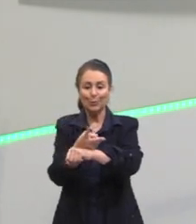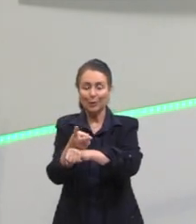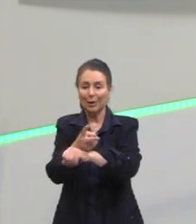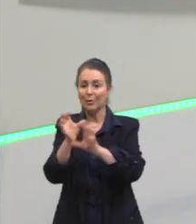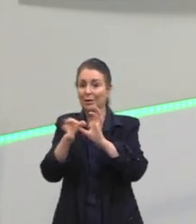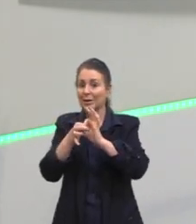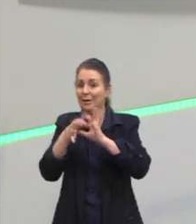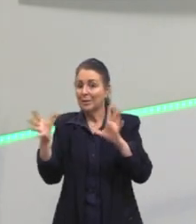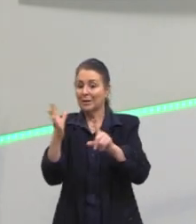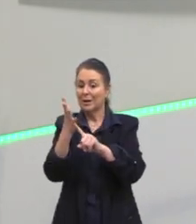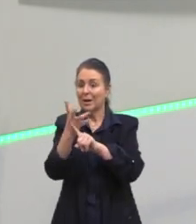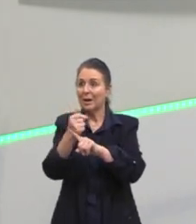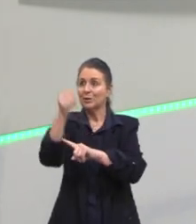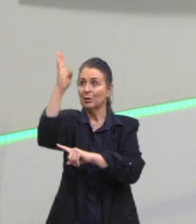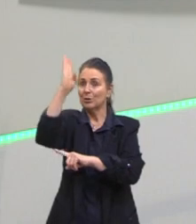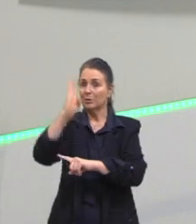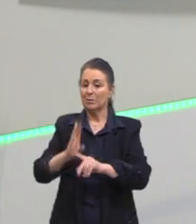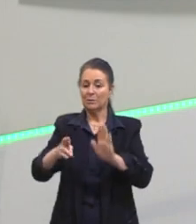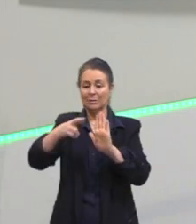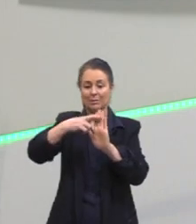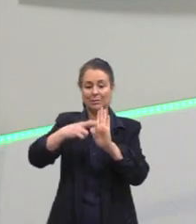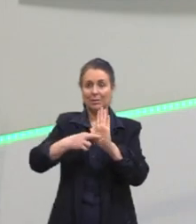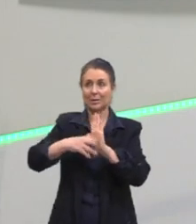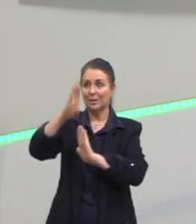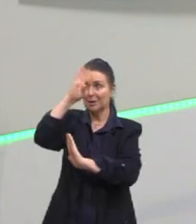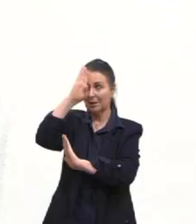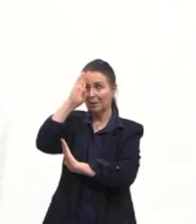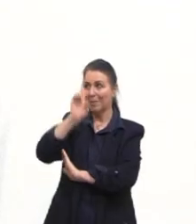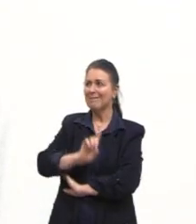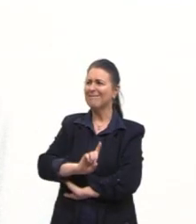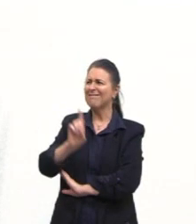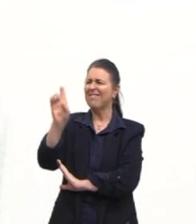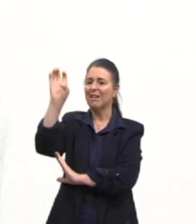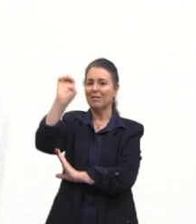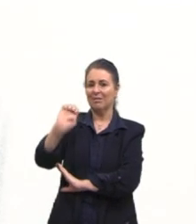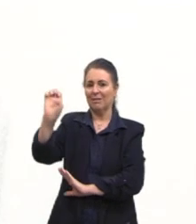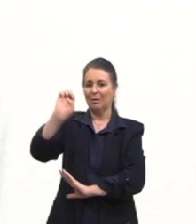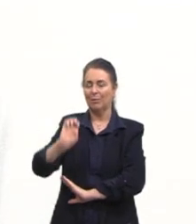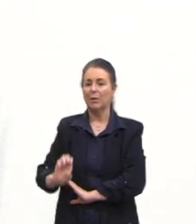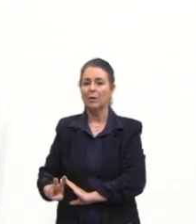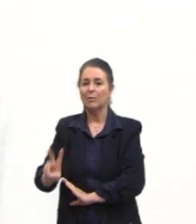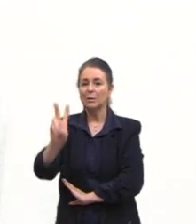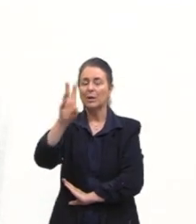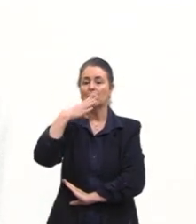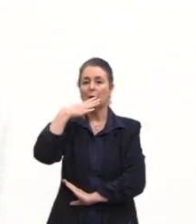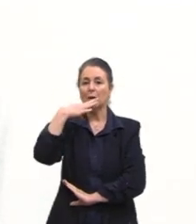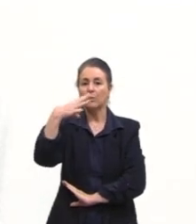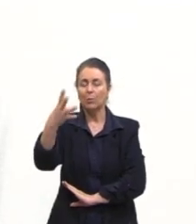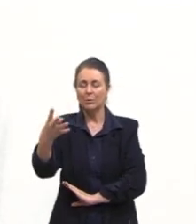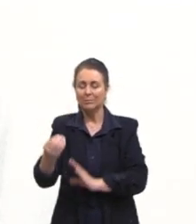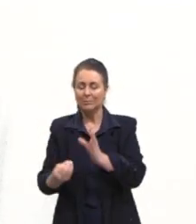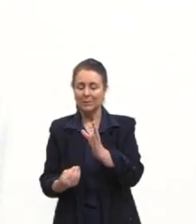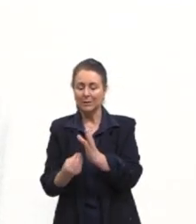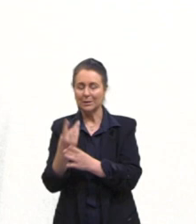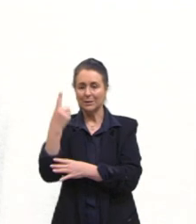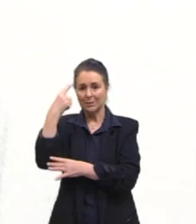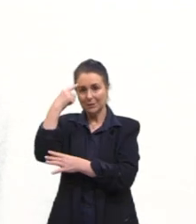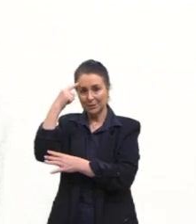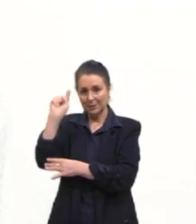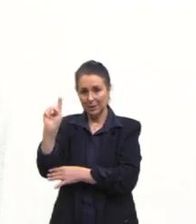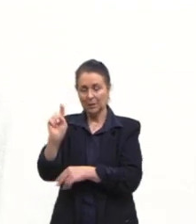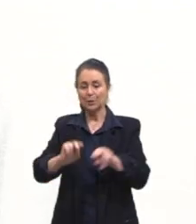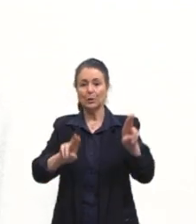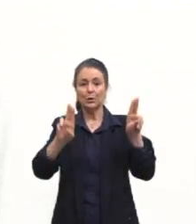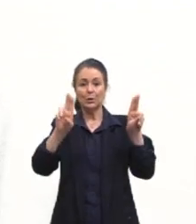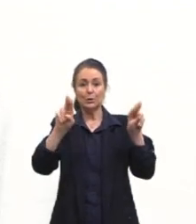libertar a arte brasileira das normas acadêmicas europeias, valorizando as cores, a originalidade e os